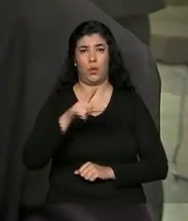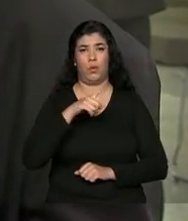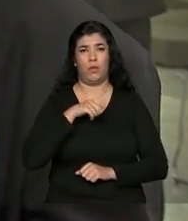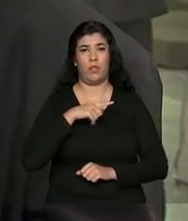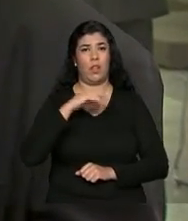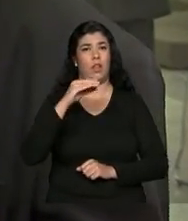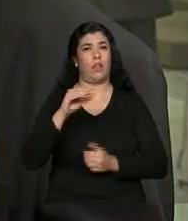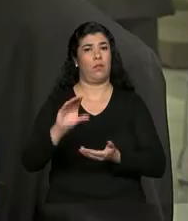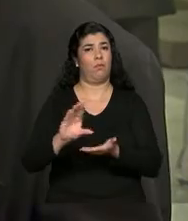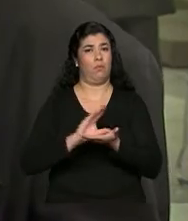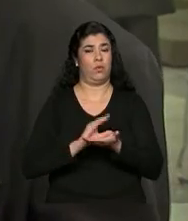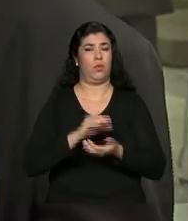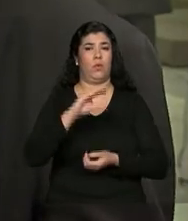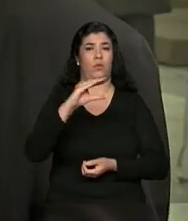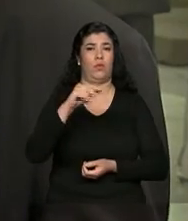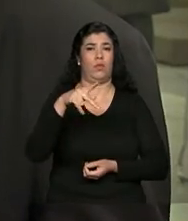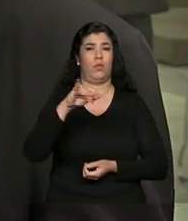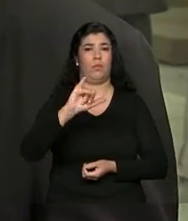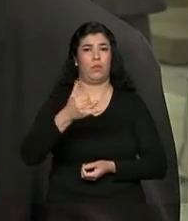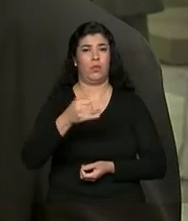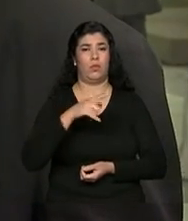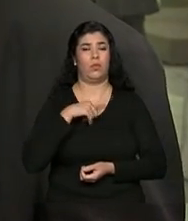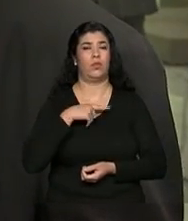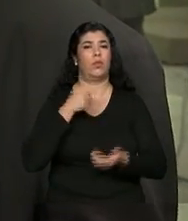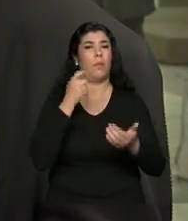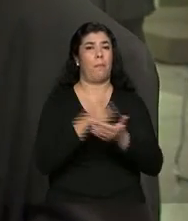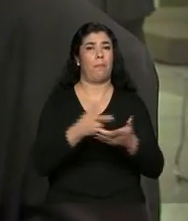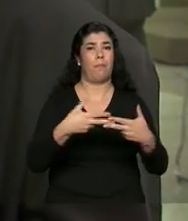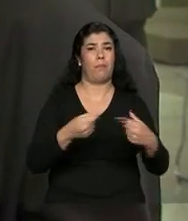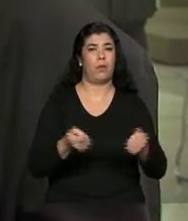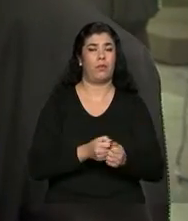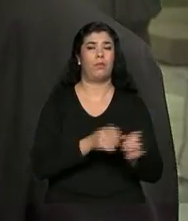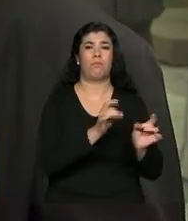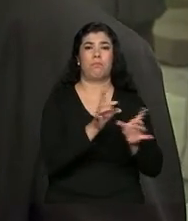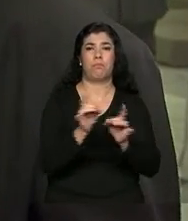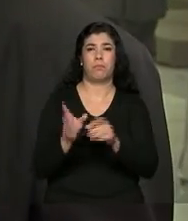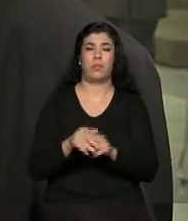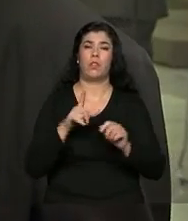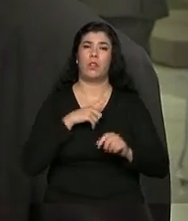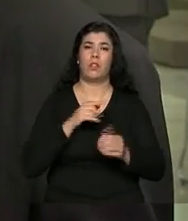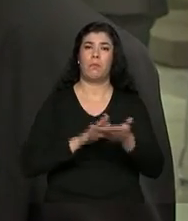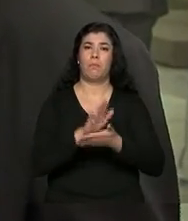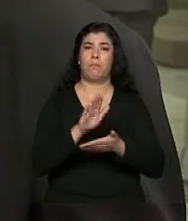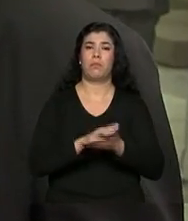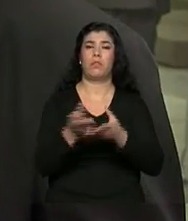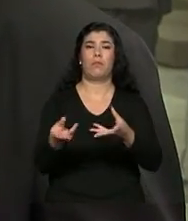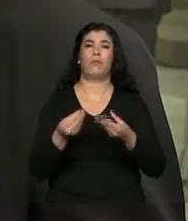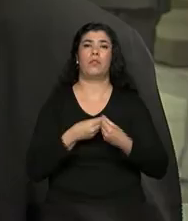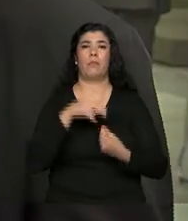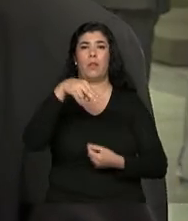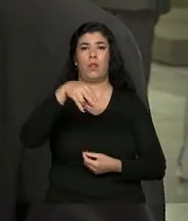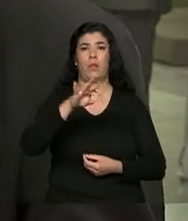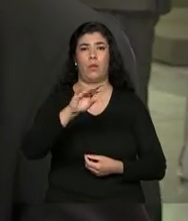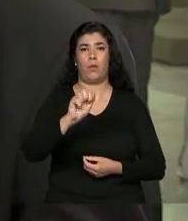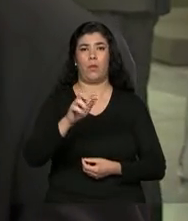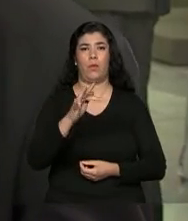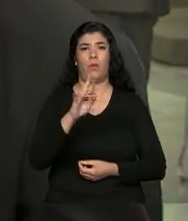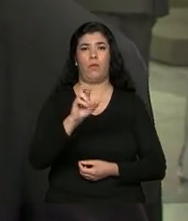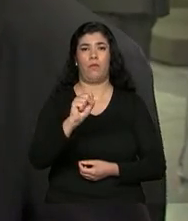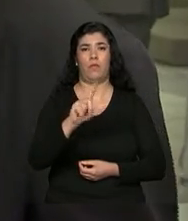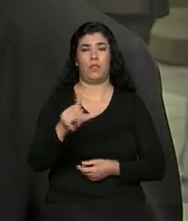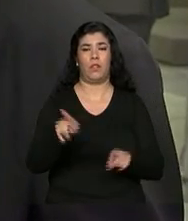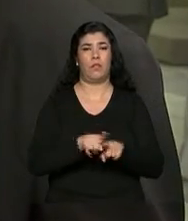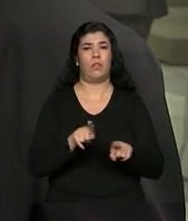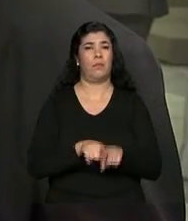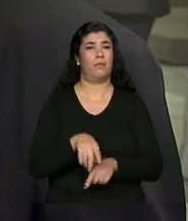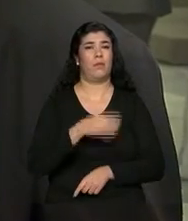CNPJ, ao comprar recebe a nota fiscal, ao vender pode também emitir a sua nota fiscal e tem zero de